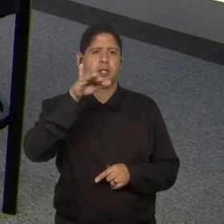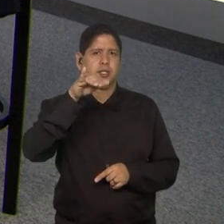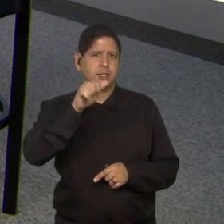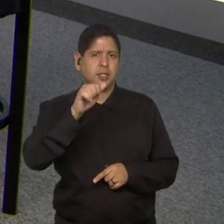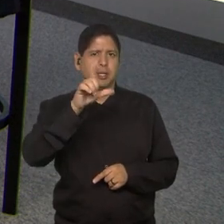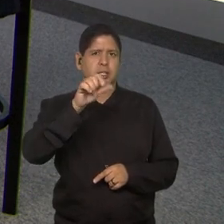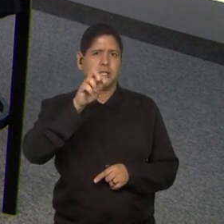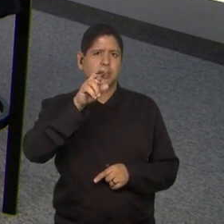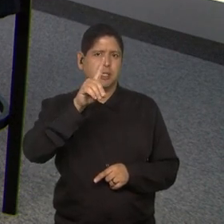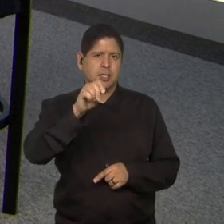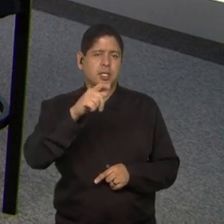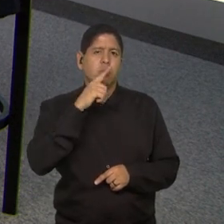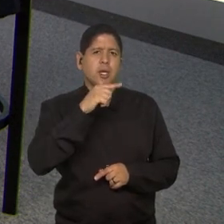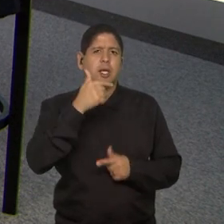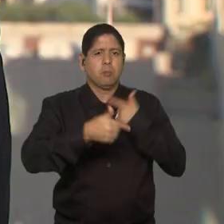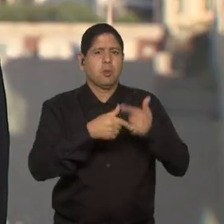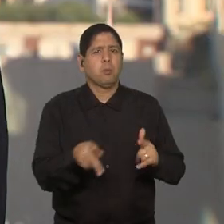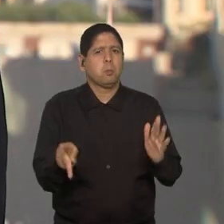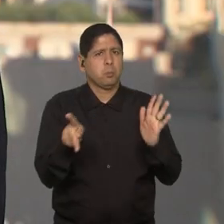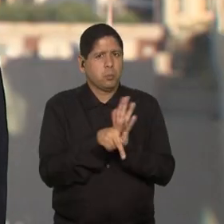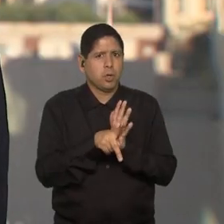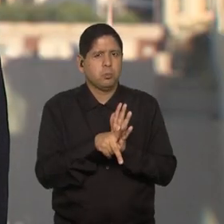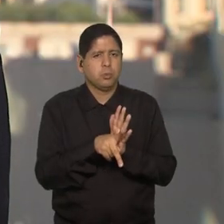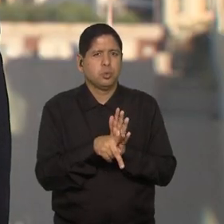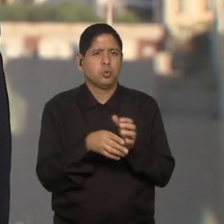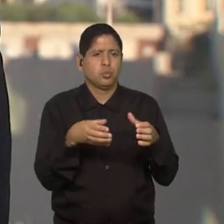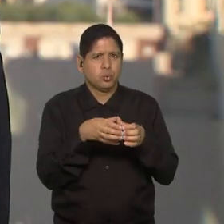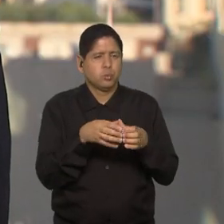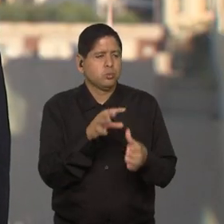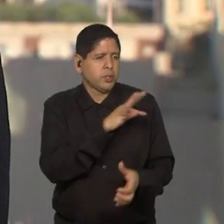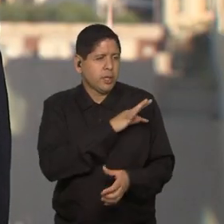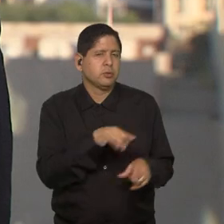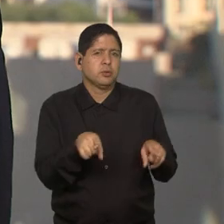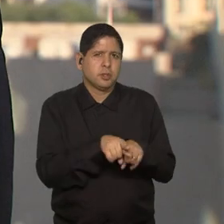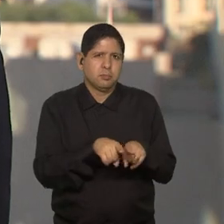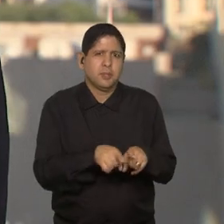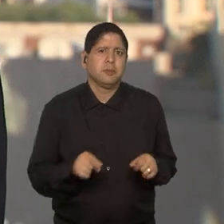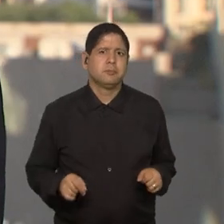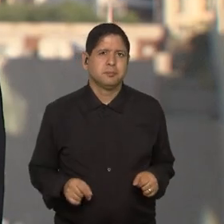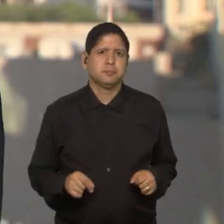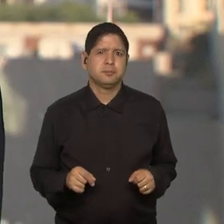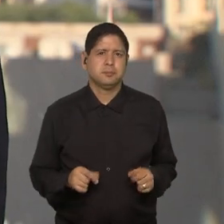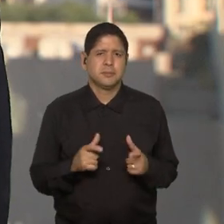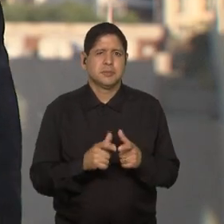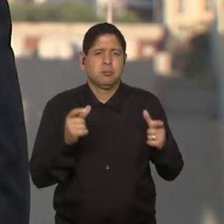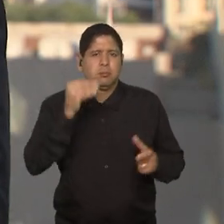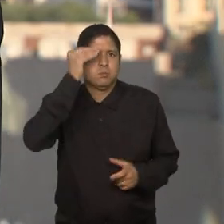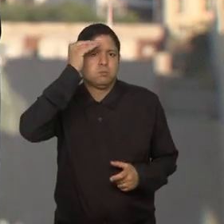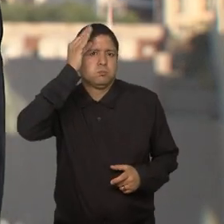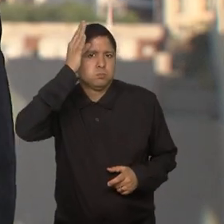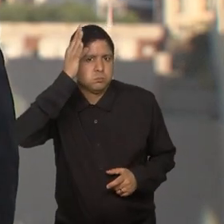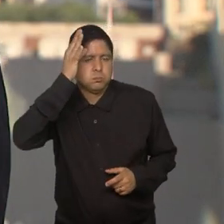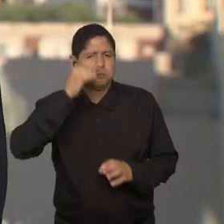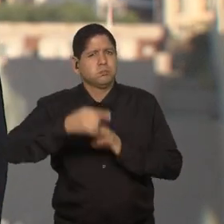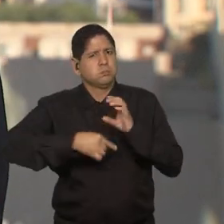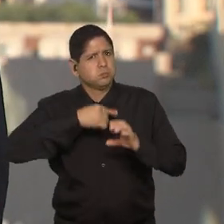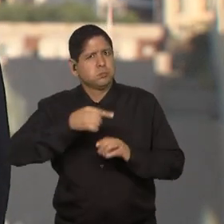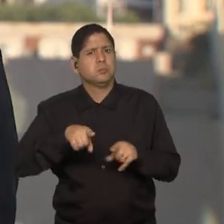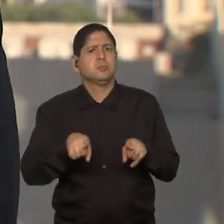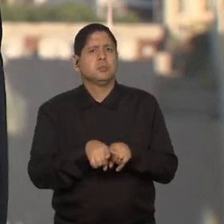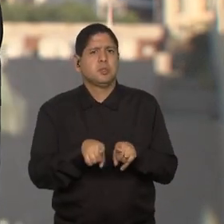conhece, mas faz parte da comissão técnica também, com amplo conhecimento internacional